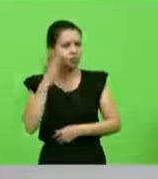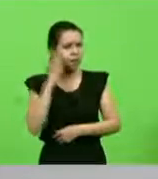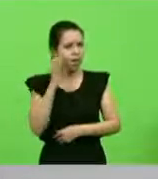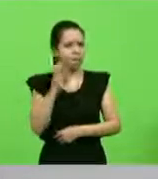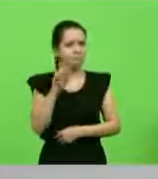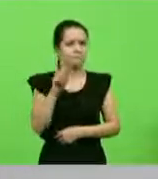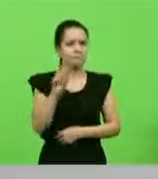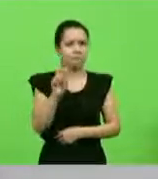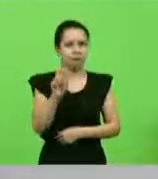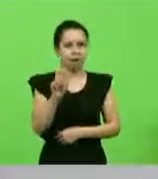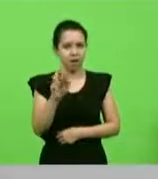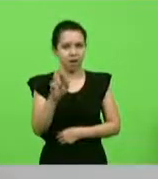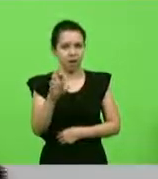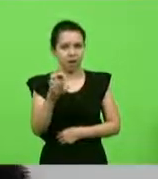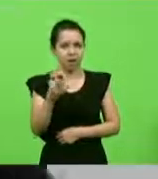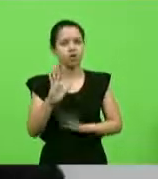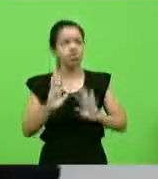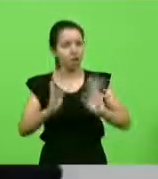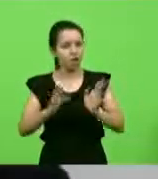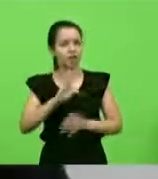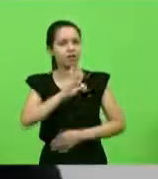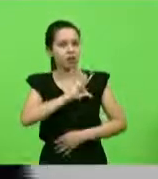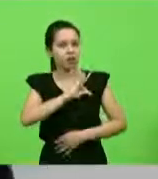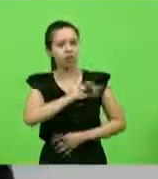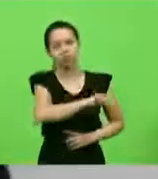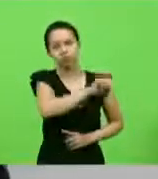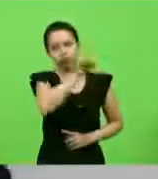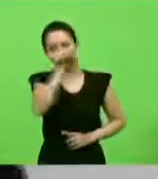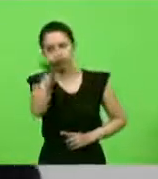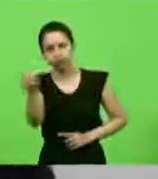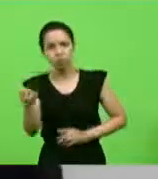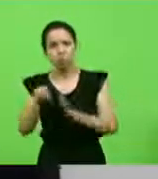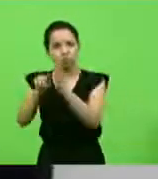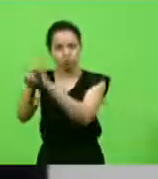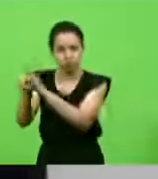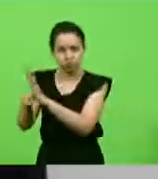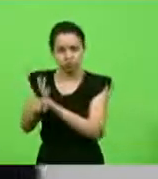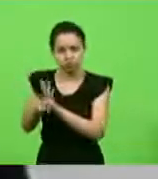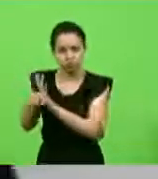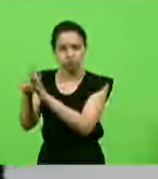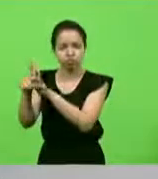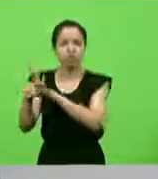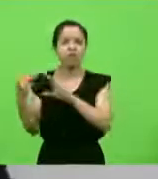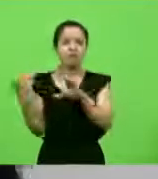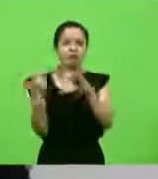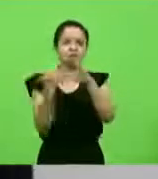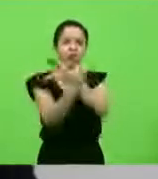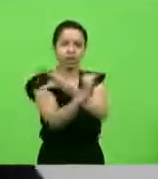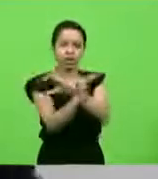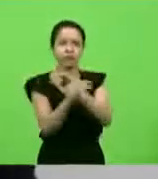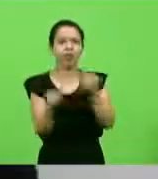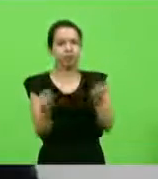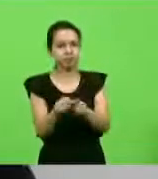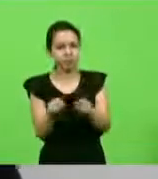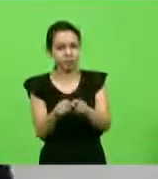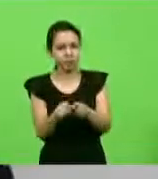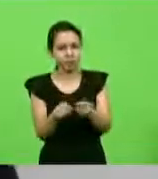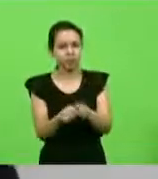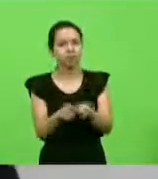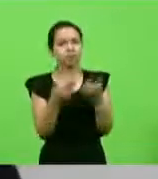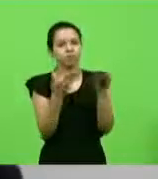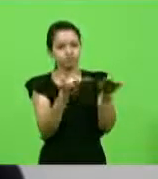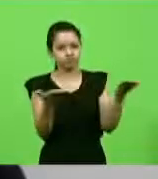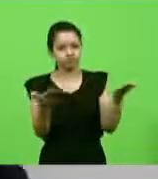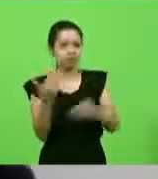IPAG já disponibilizou seus técnicos para fazer os laudos para serem encaminhadas também junto aos